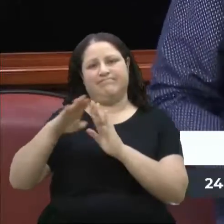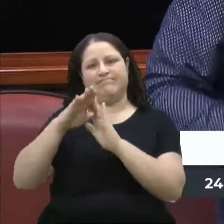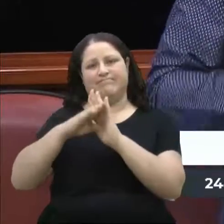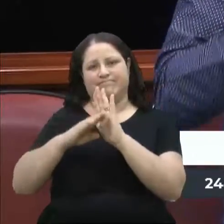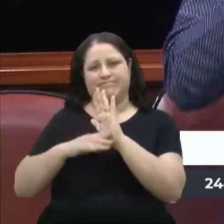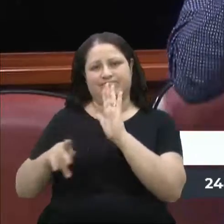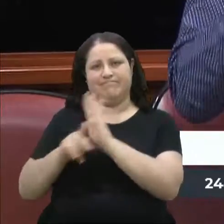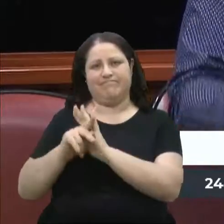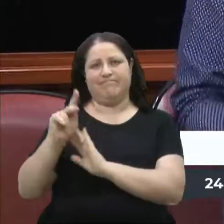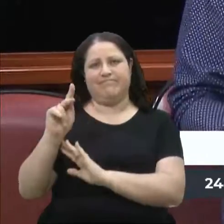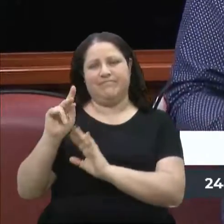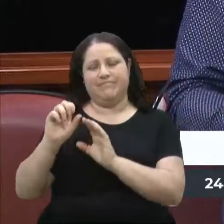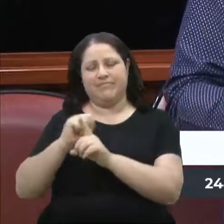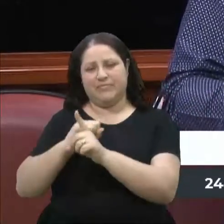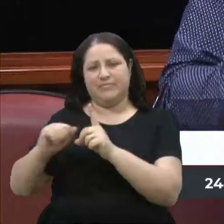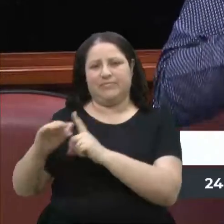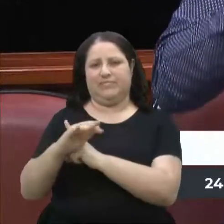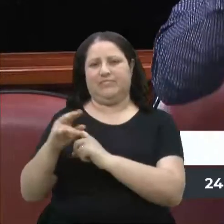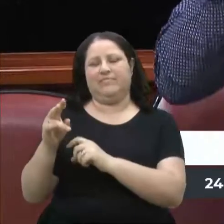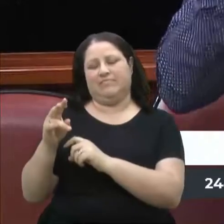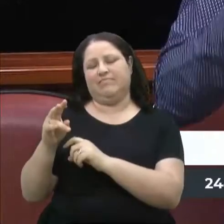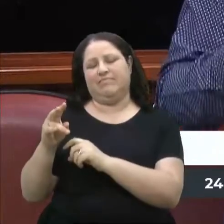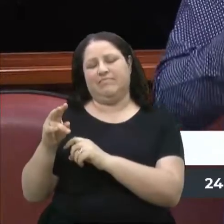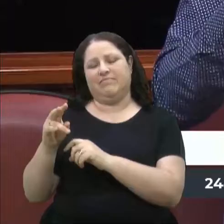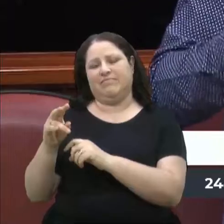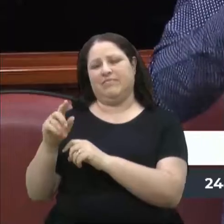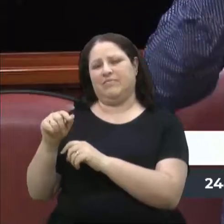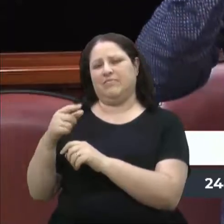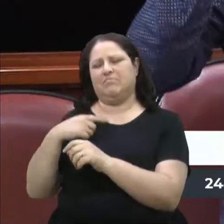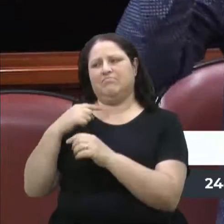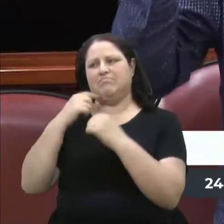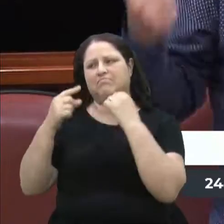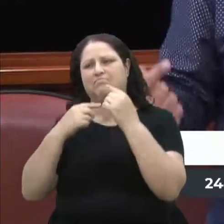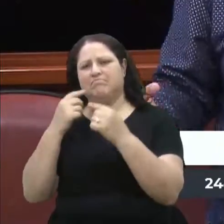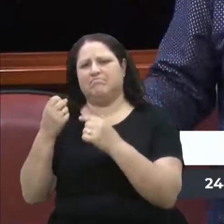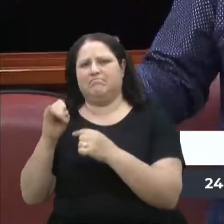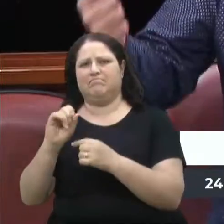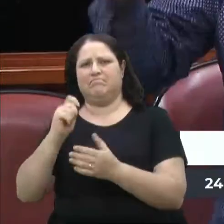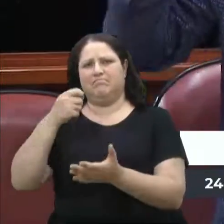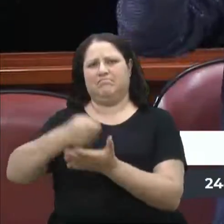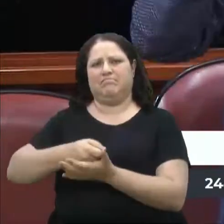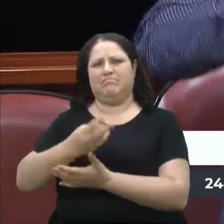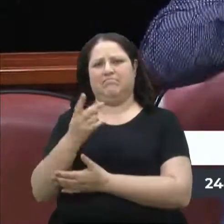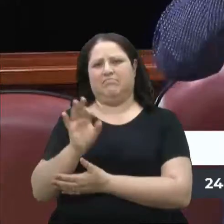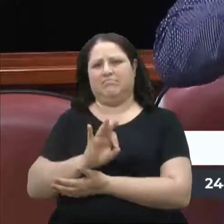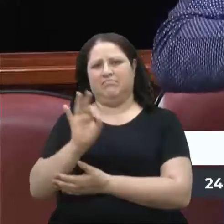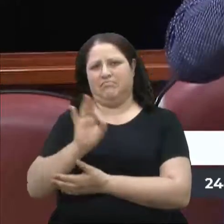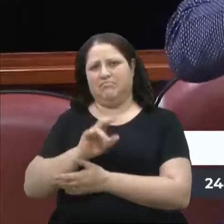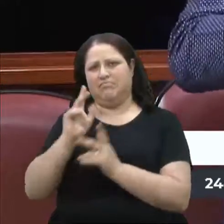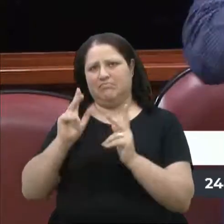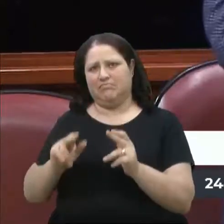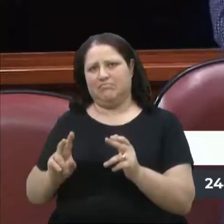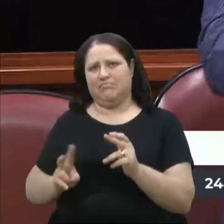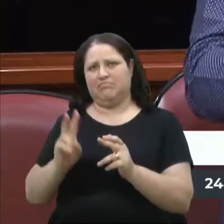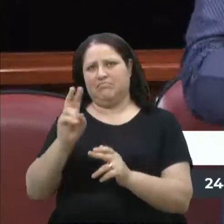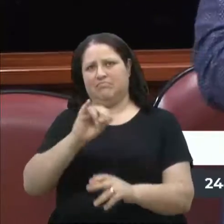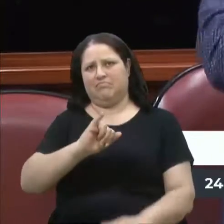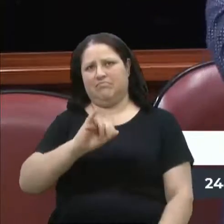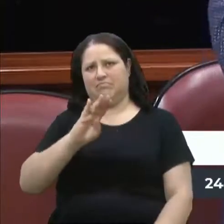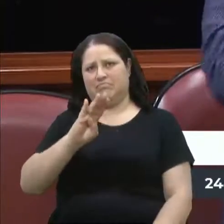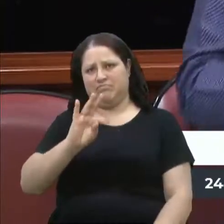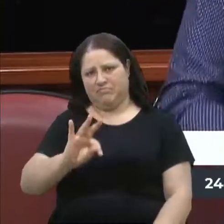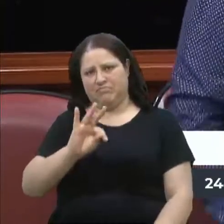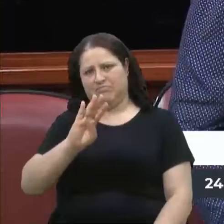habitacional de cunho social, fica se questionando, bom, paga 2%, que é o mesmo valor de ITBI do que